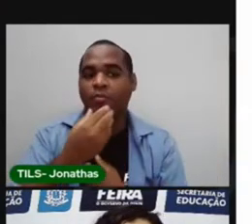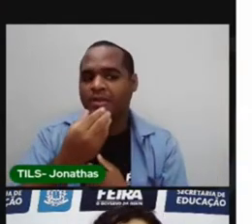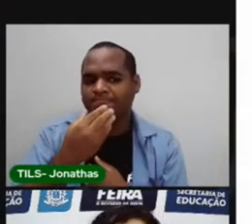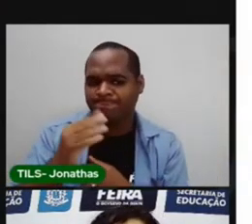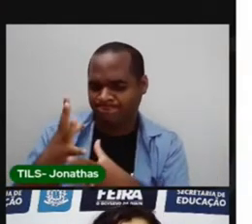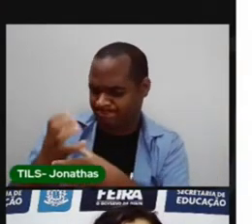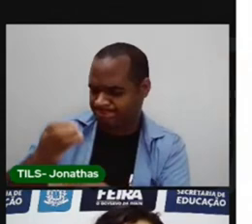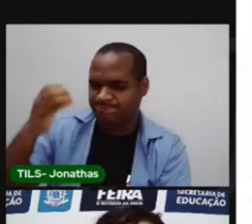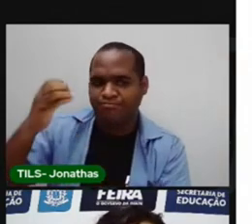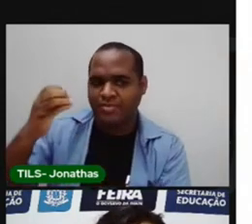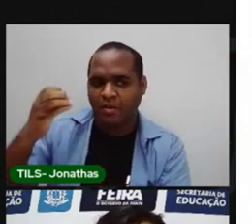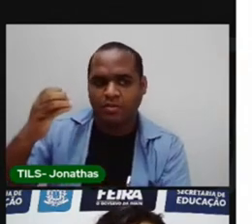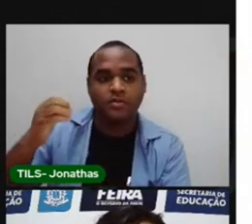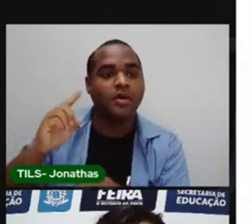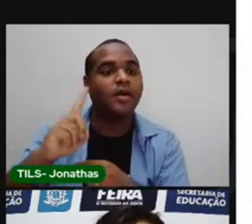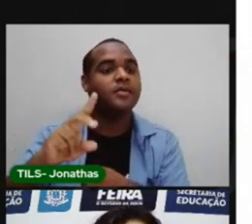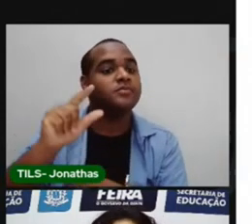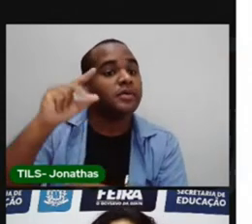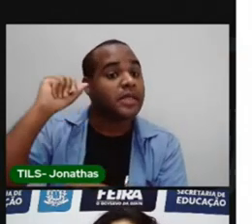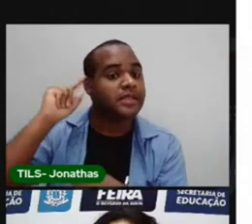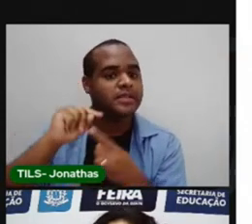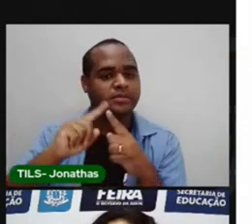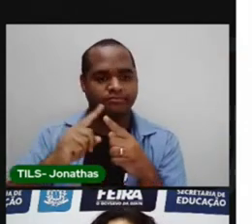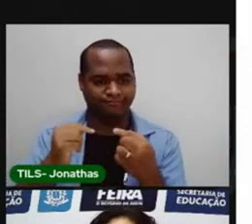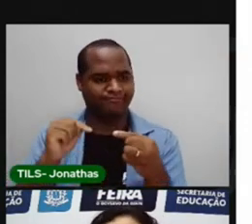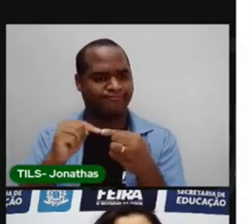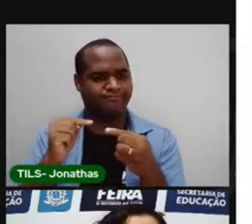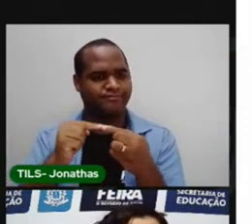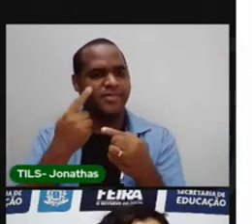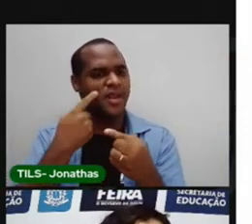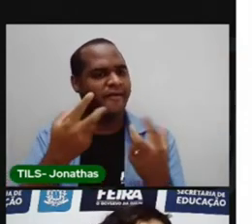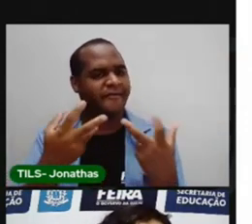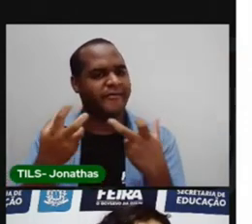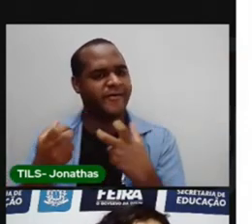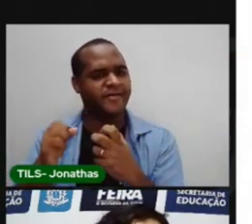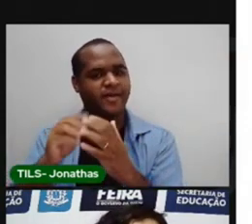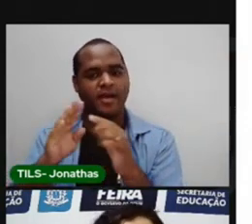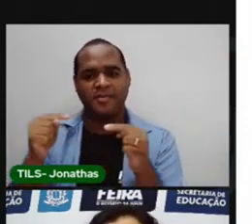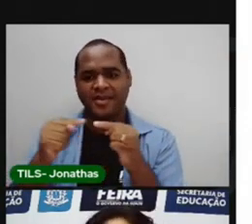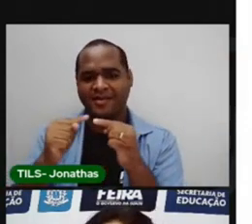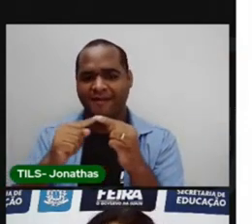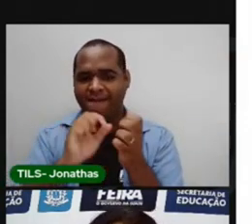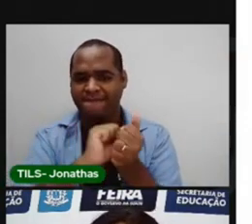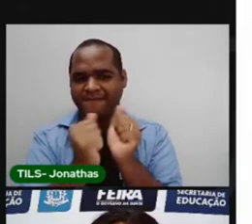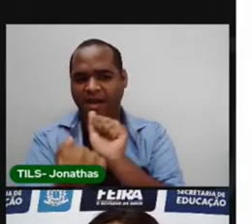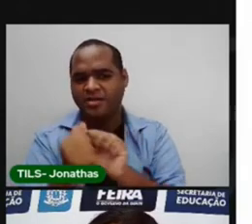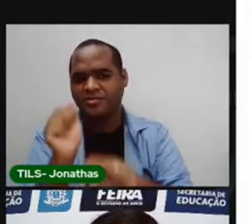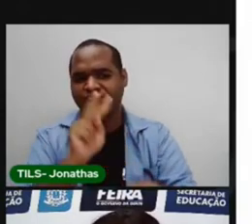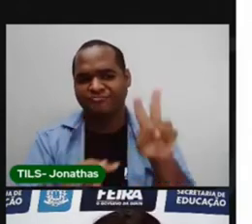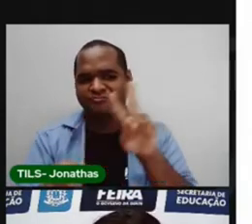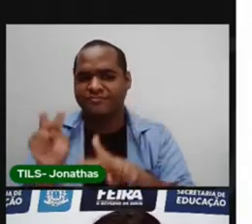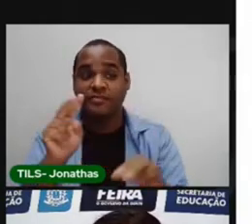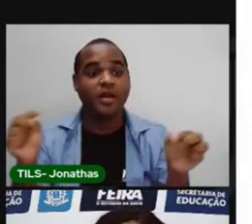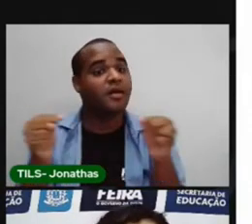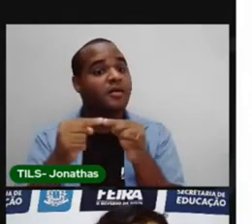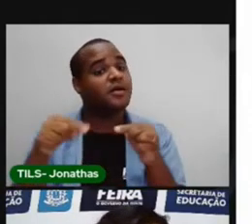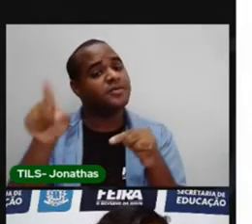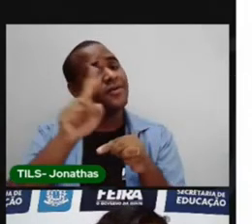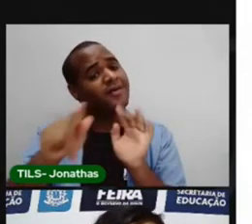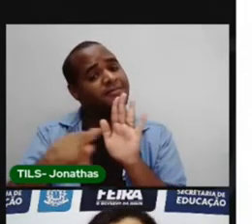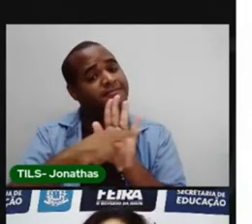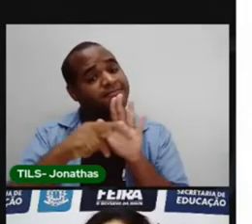caverna deixaram esse registro para a gente. A gente olha assim, parece até uma obra de arte. Mas é para a gente.